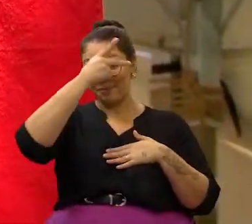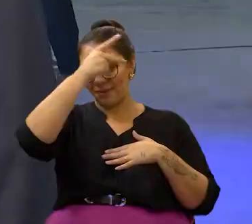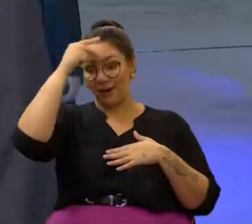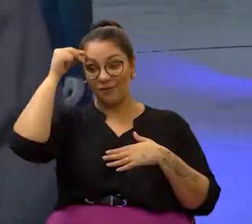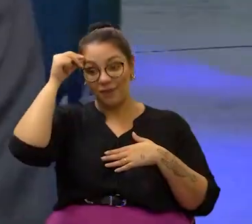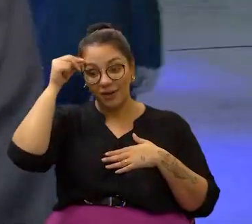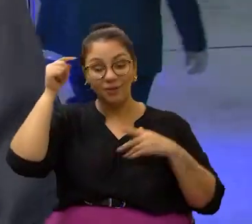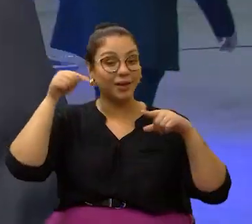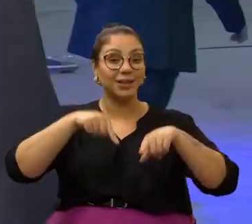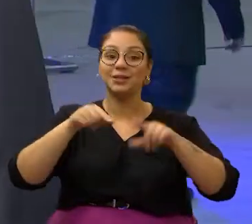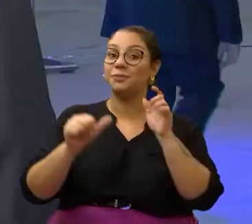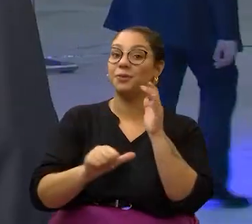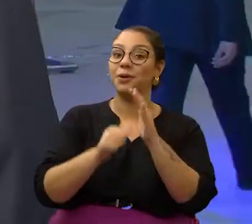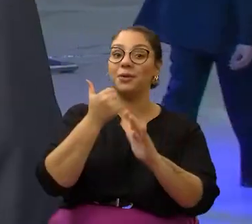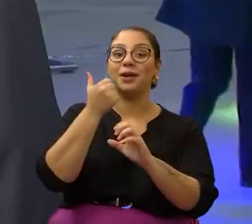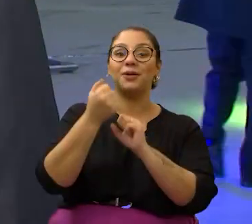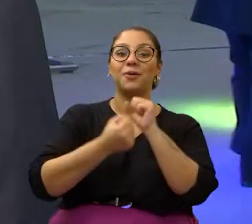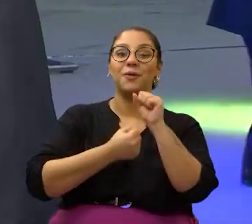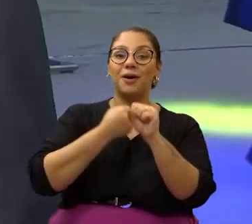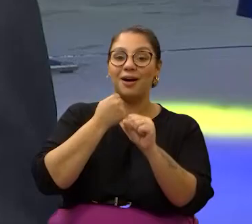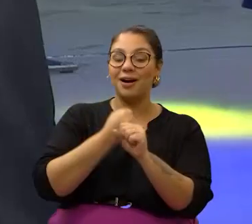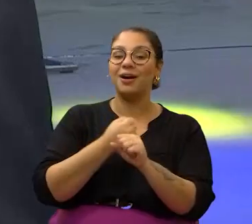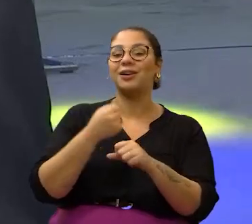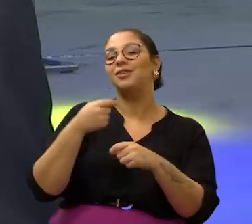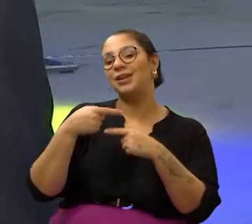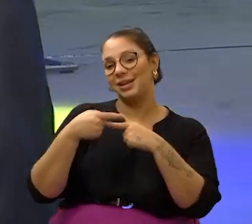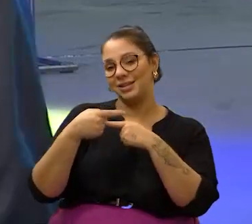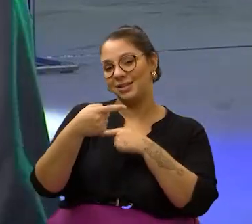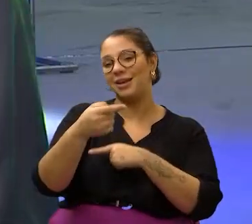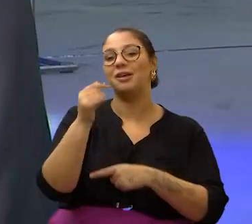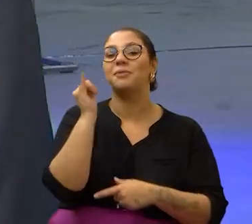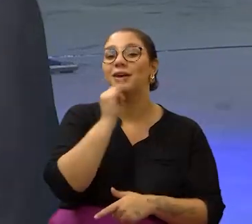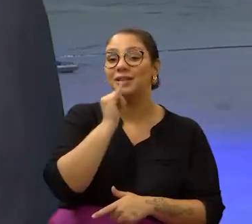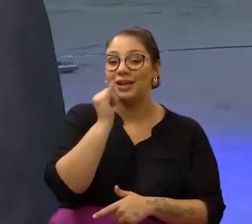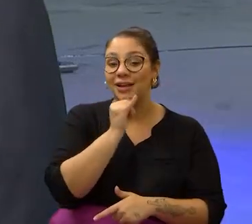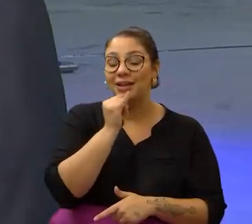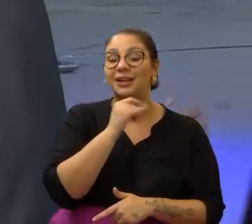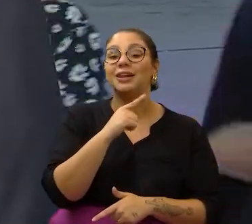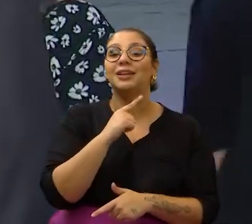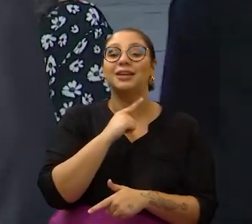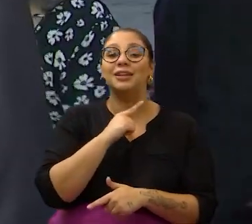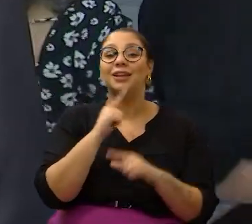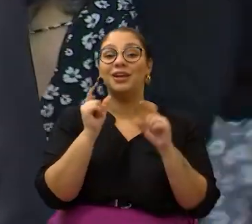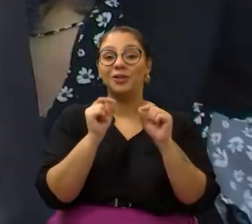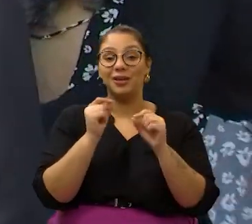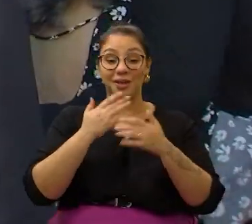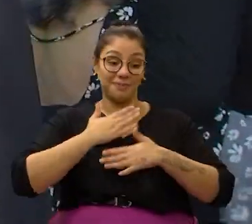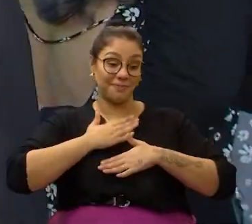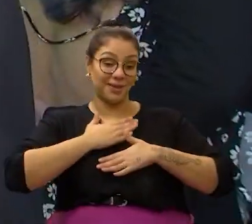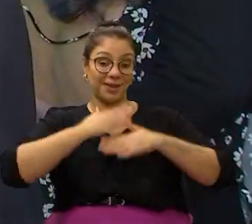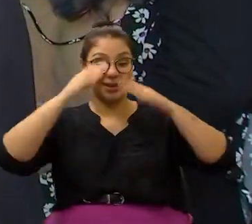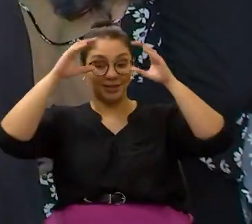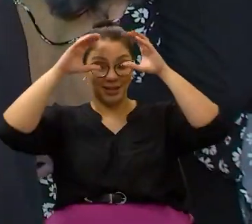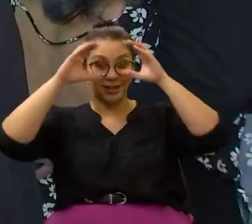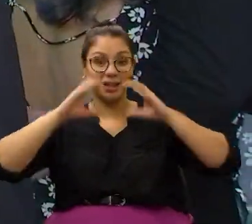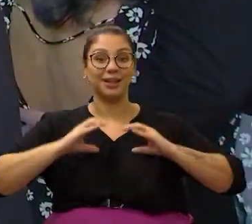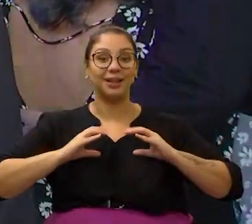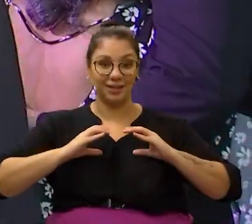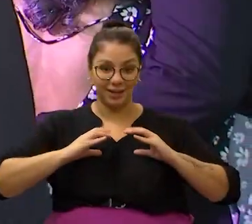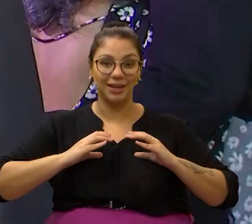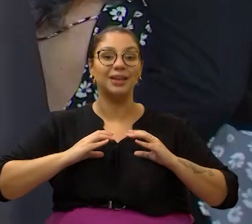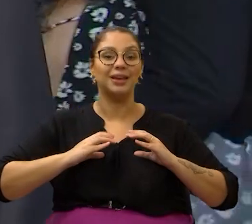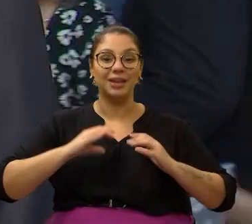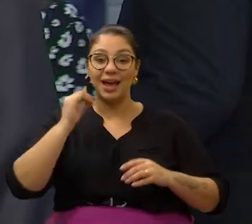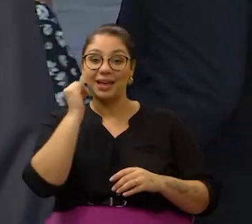prefeito, esse é o primeiro ano que a Semana Italiana vem com a minha cidadania. Eu ganhei a cidadania